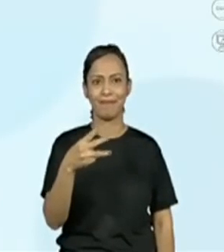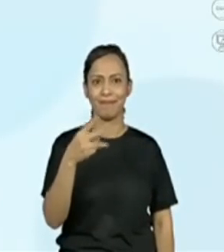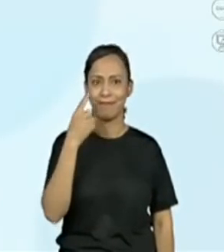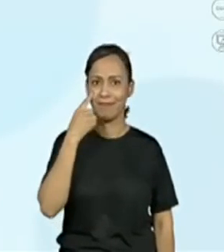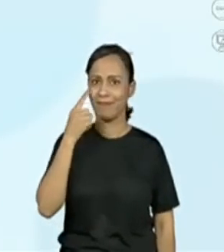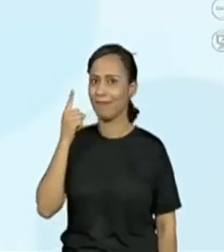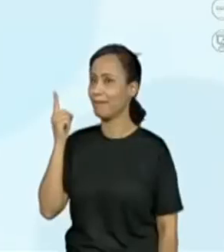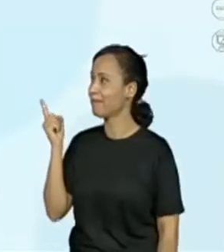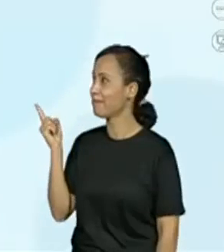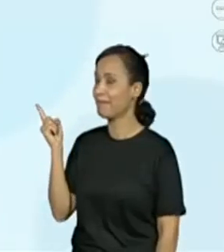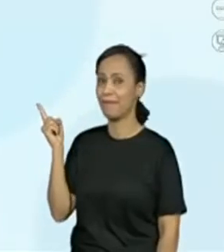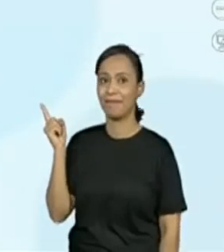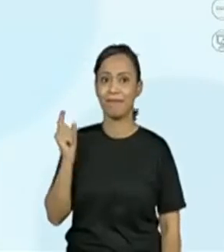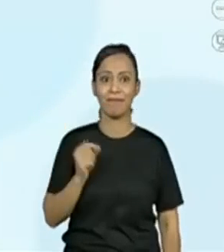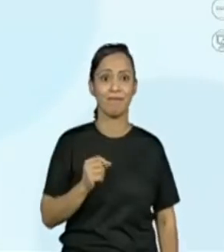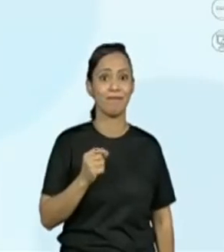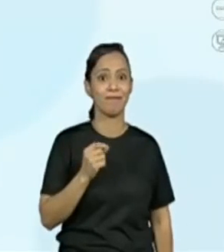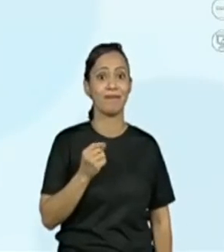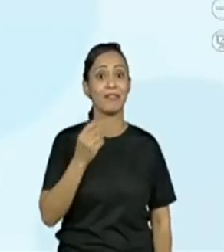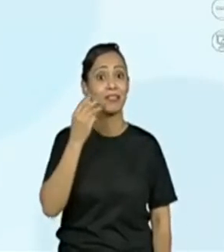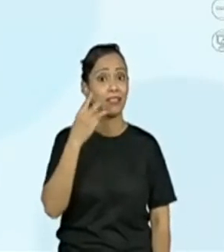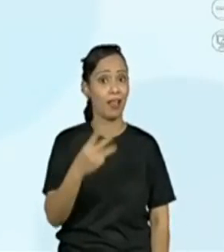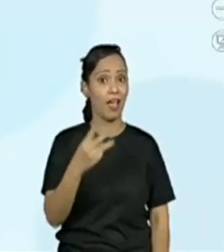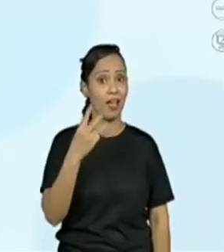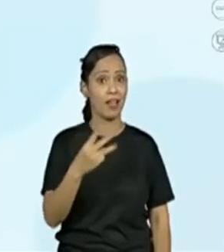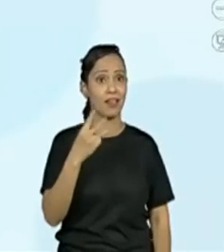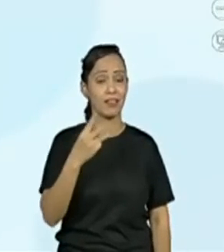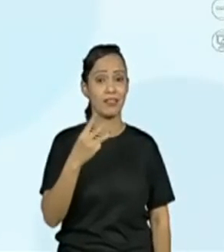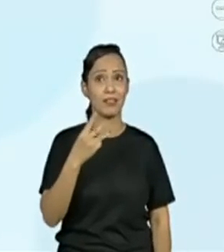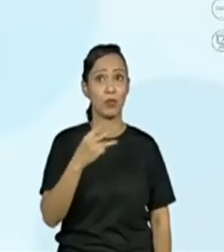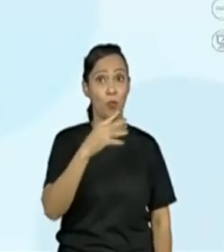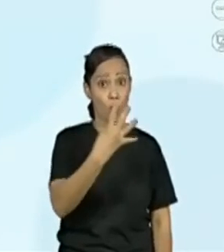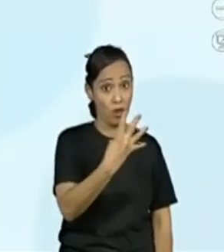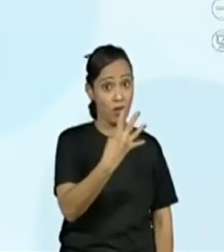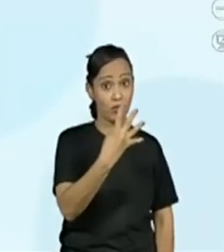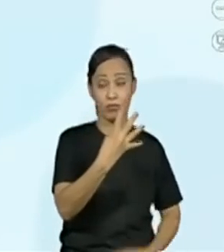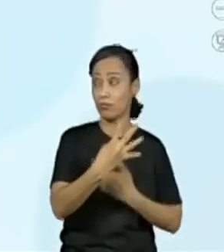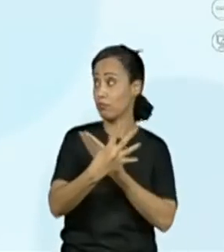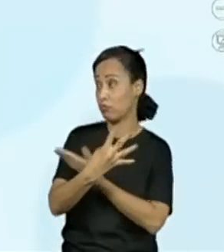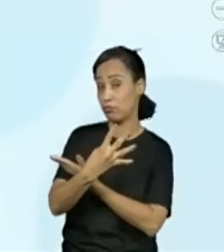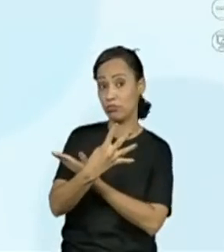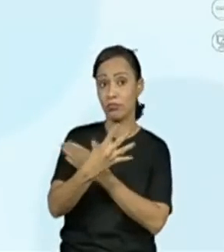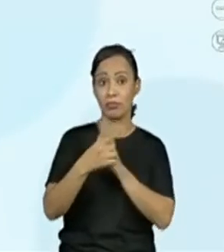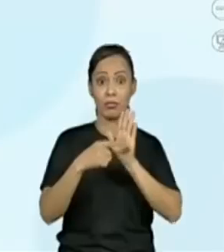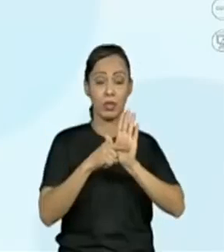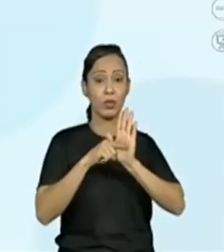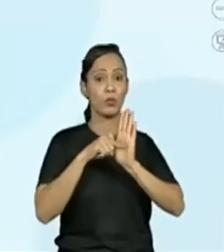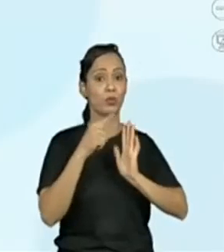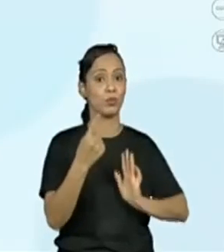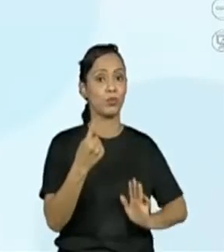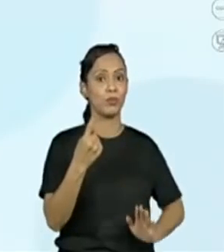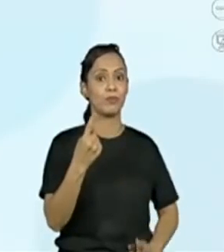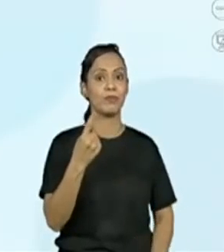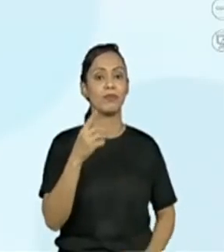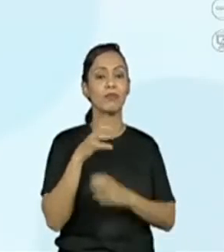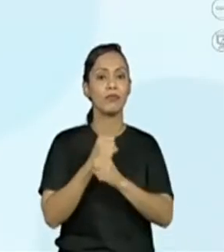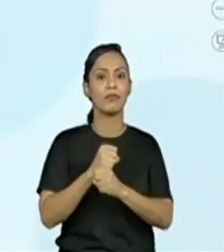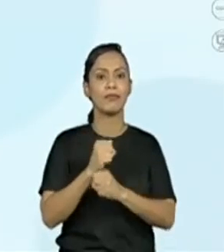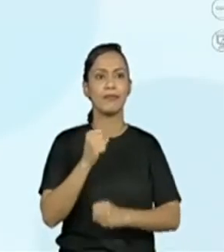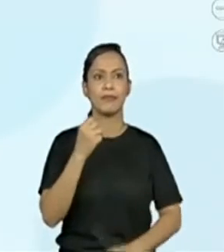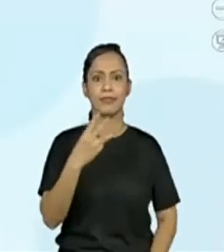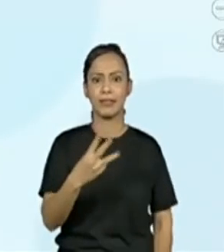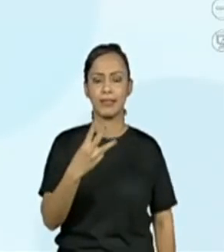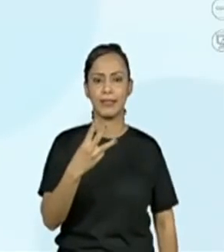Parabéns, Rosália. Você está acertando todos, hein? A Maria Eduarda também. Então, fala aí para nós. O próximo